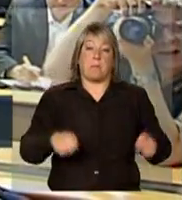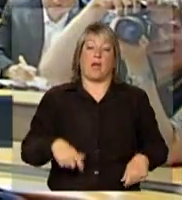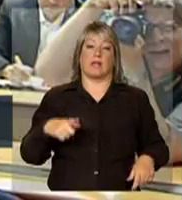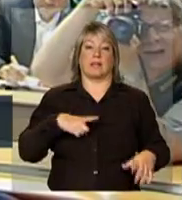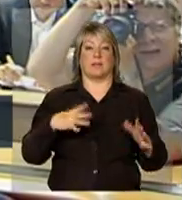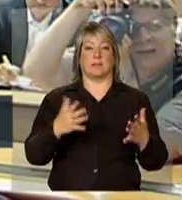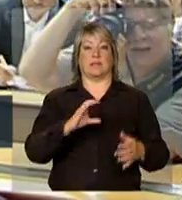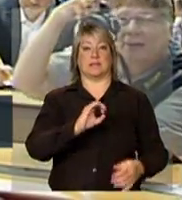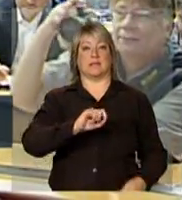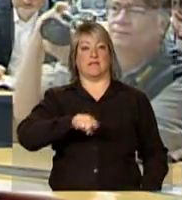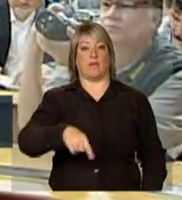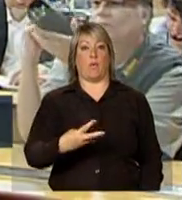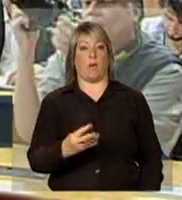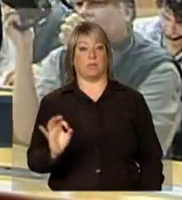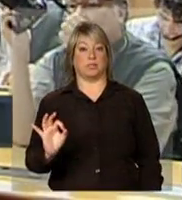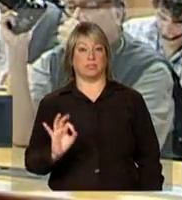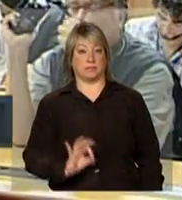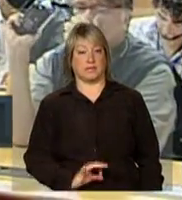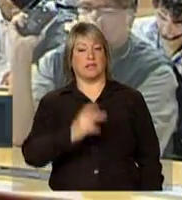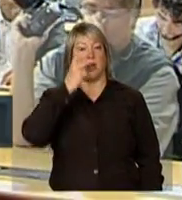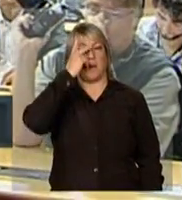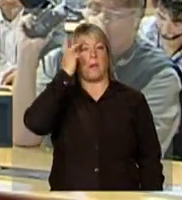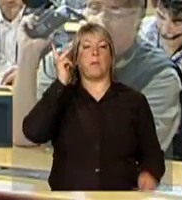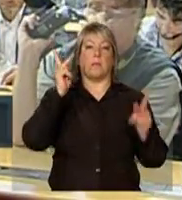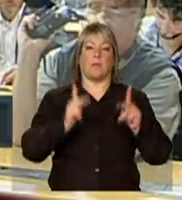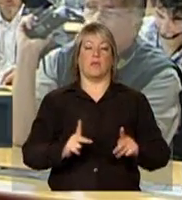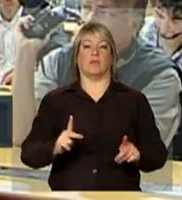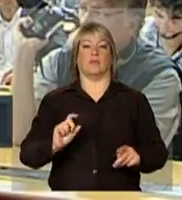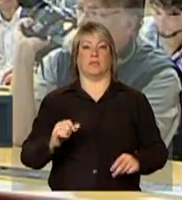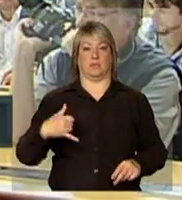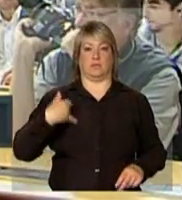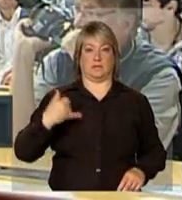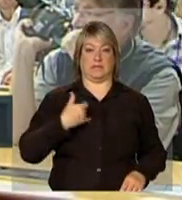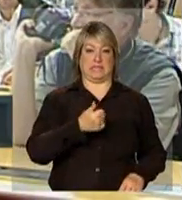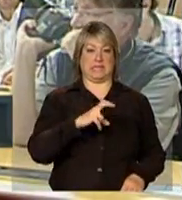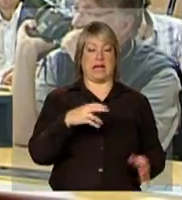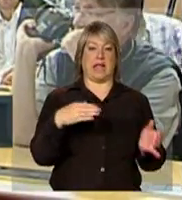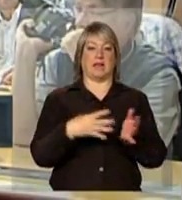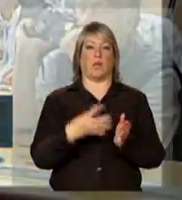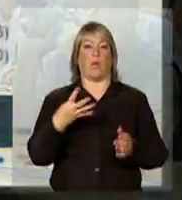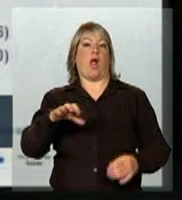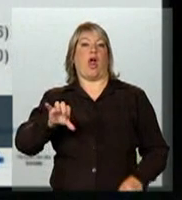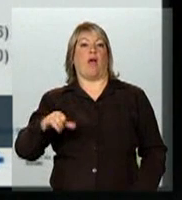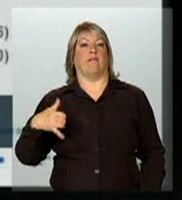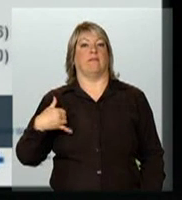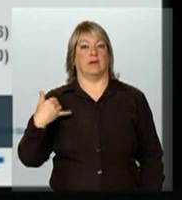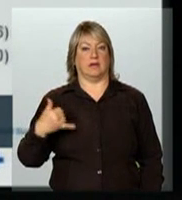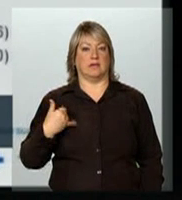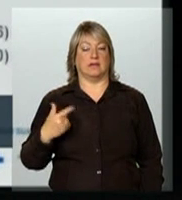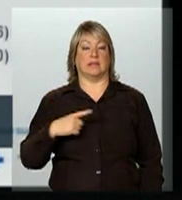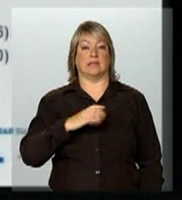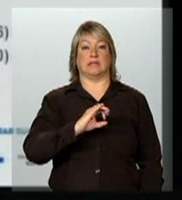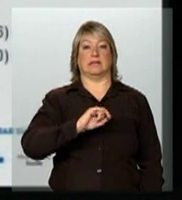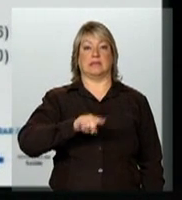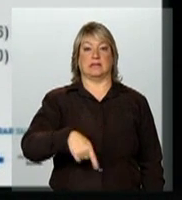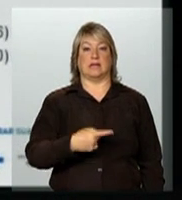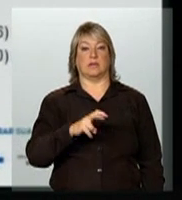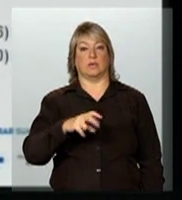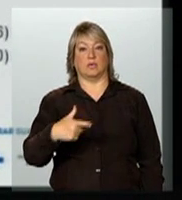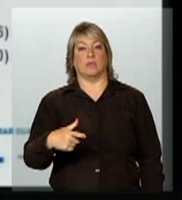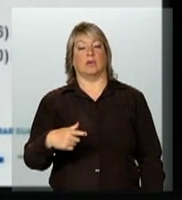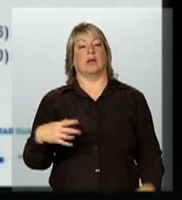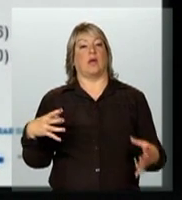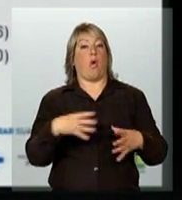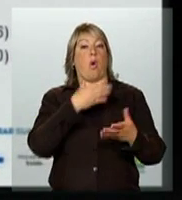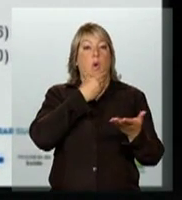,4% da população entre 15 a 49 anos, chamando bem a atenção, 0,52 entre homens, 0